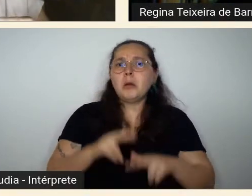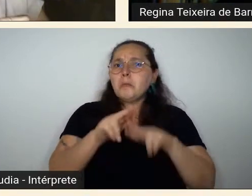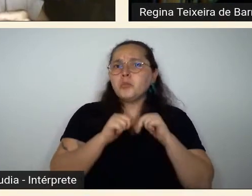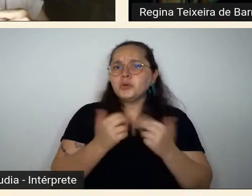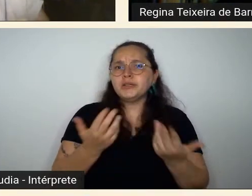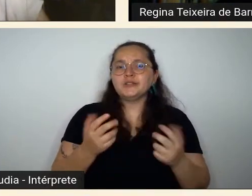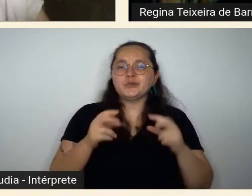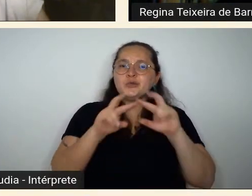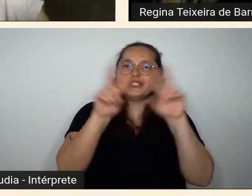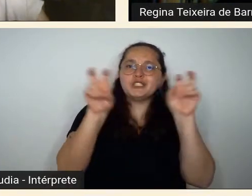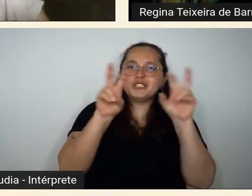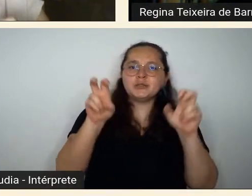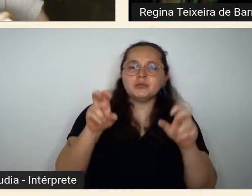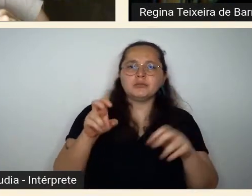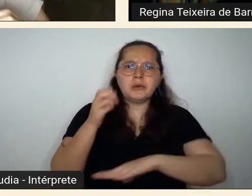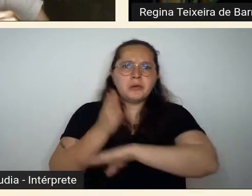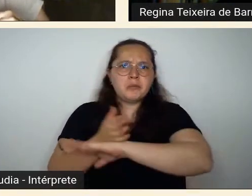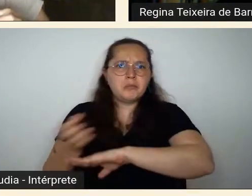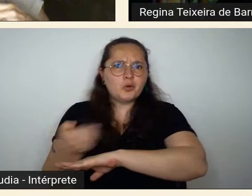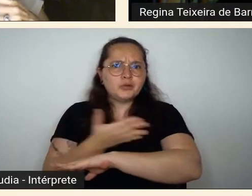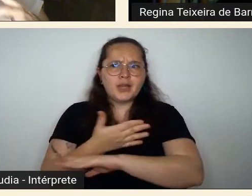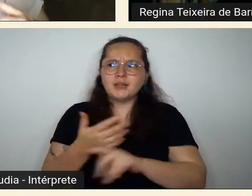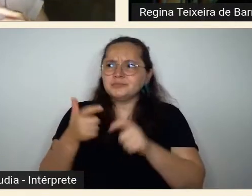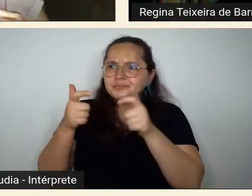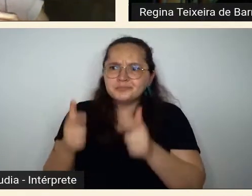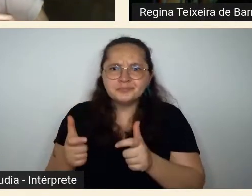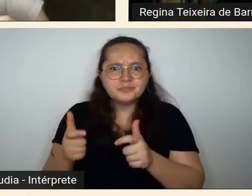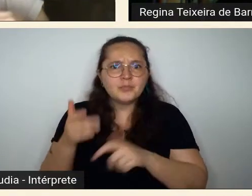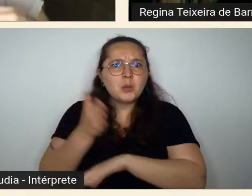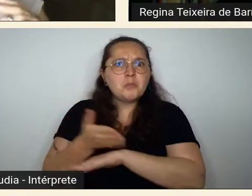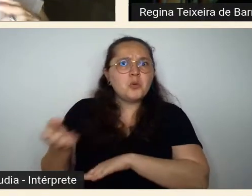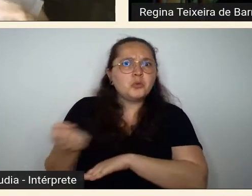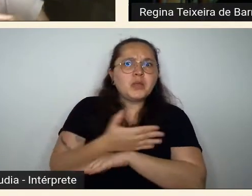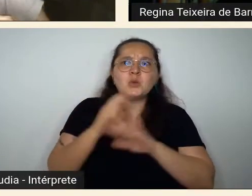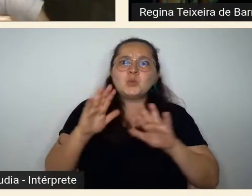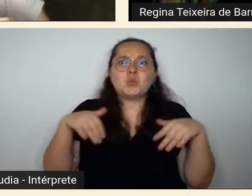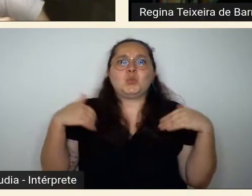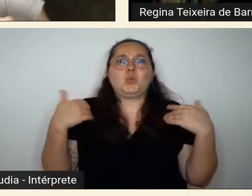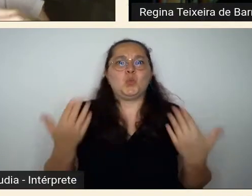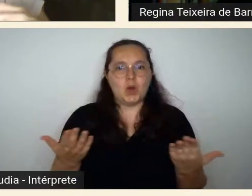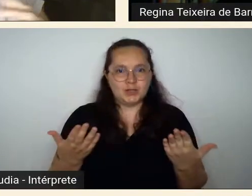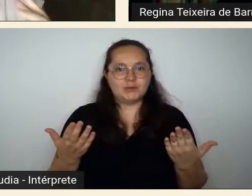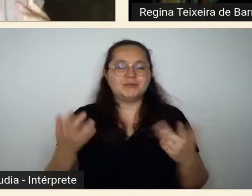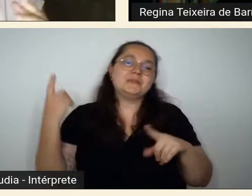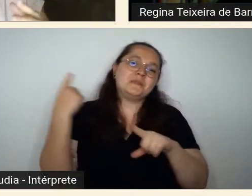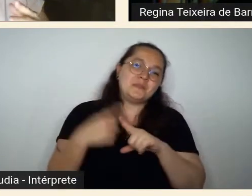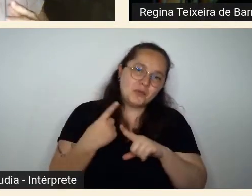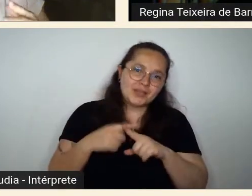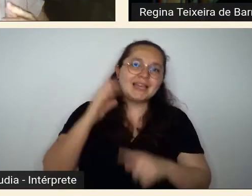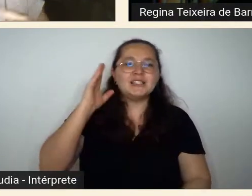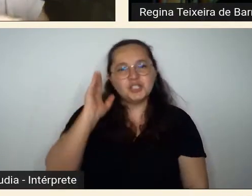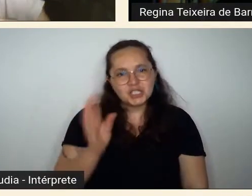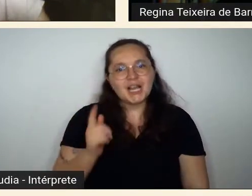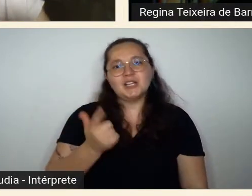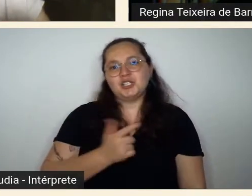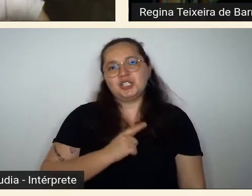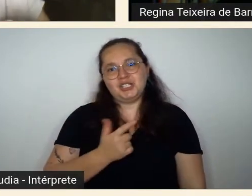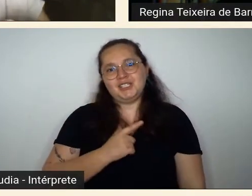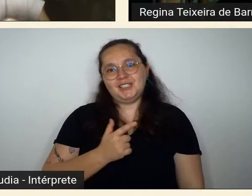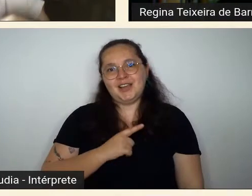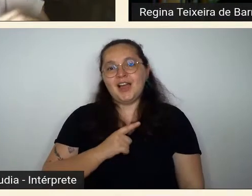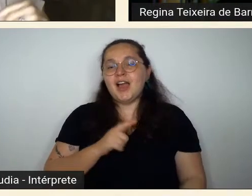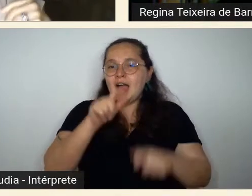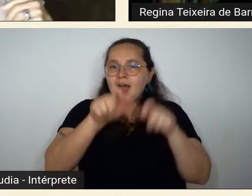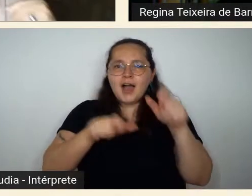é porque nós sabemos que já havia muitos gestos já havia uma inquietação em artistas brasileiros que